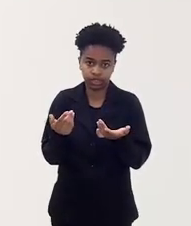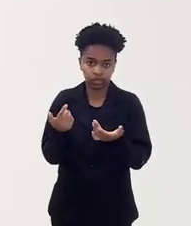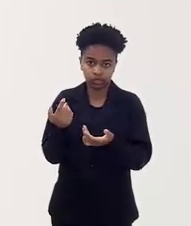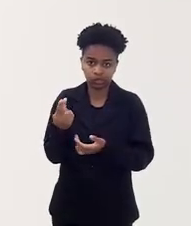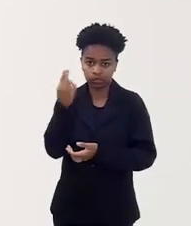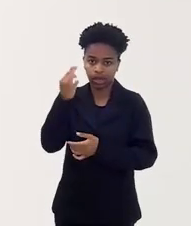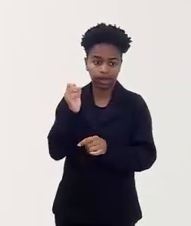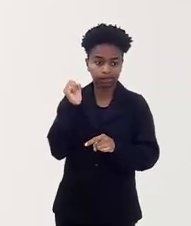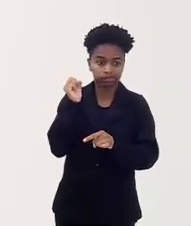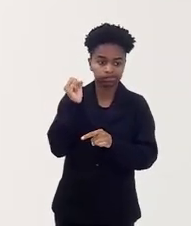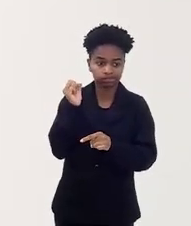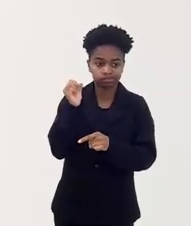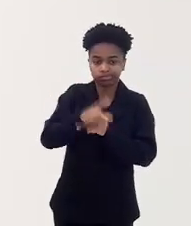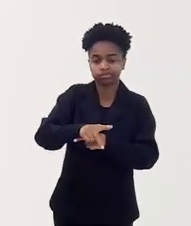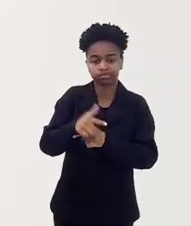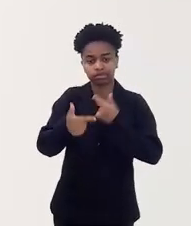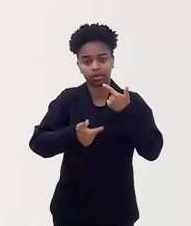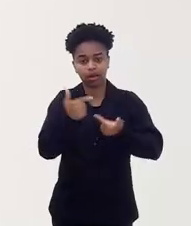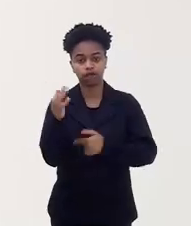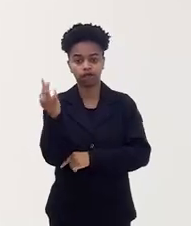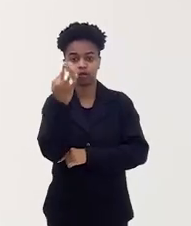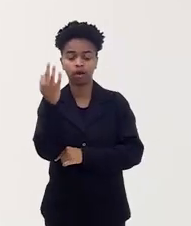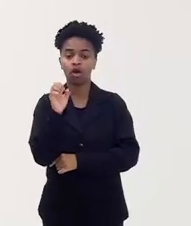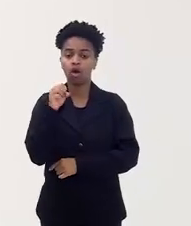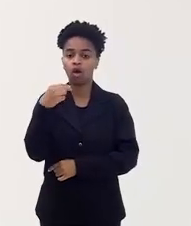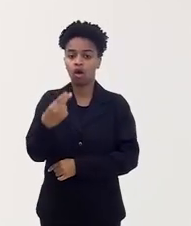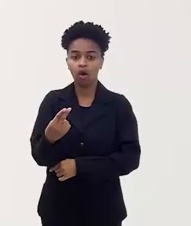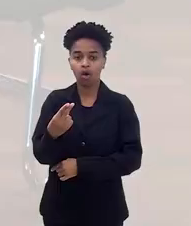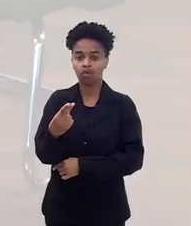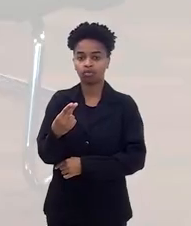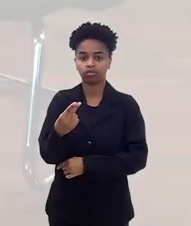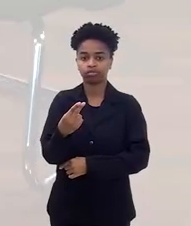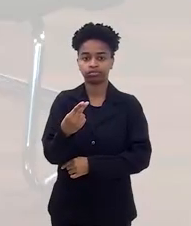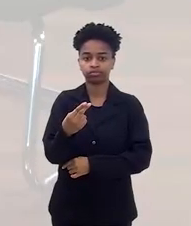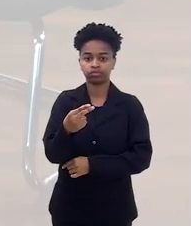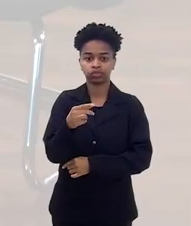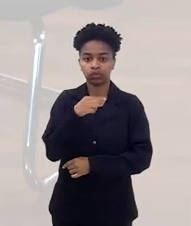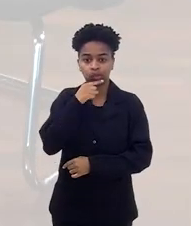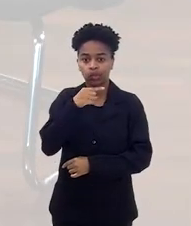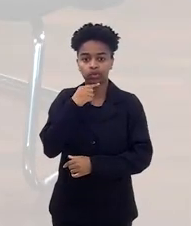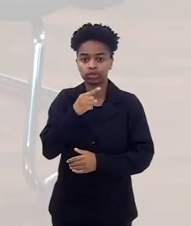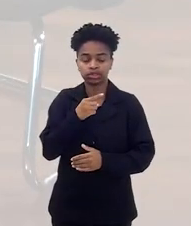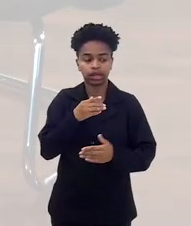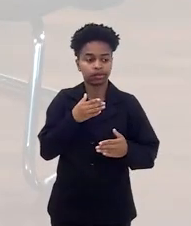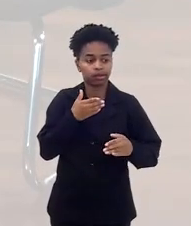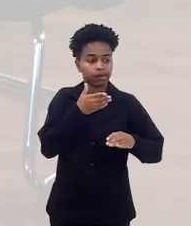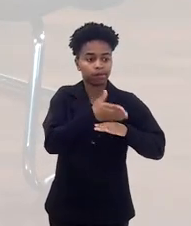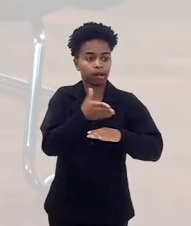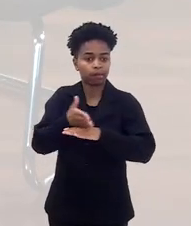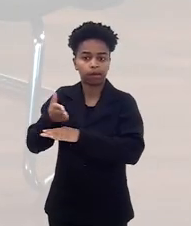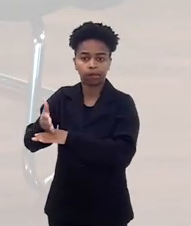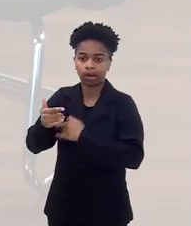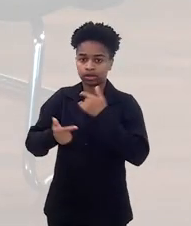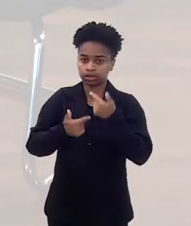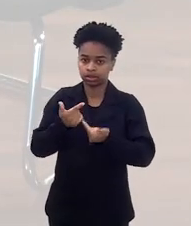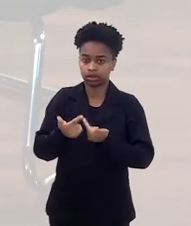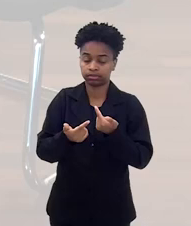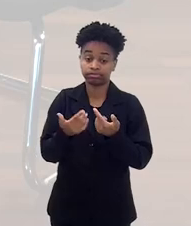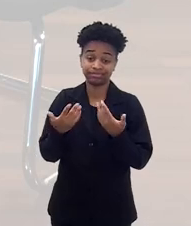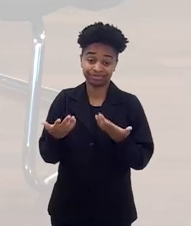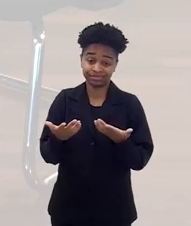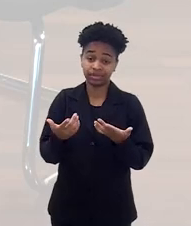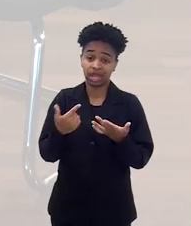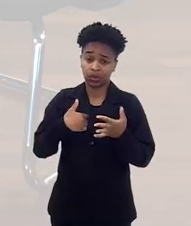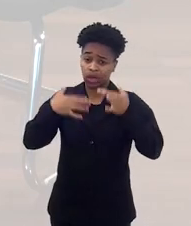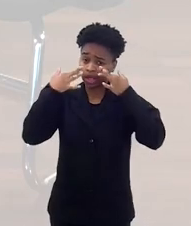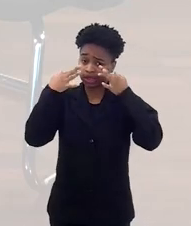para ingressar no mercado de trabalho formal ou quando lhe são negados todos os acessos para ocupação. Salta